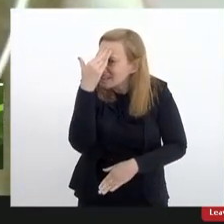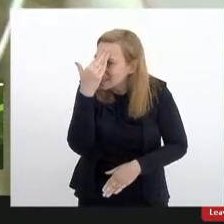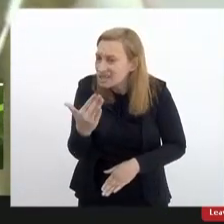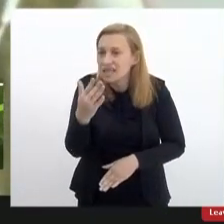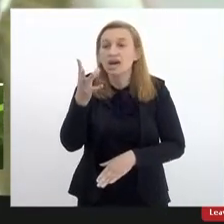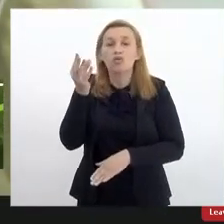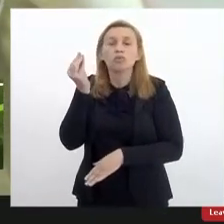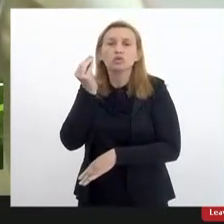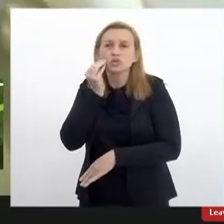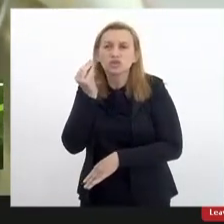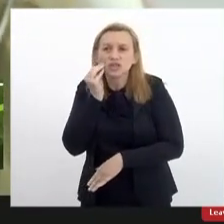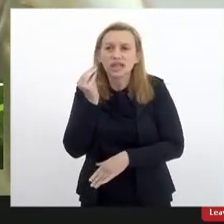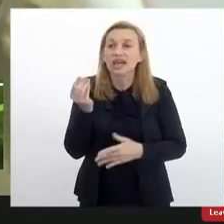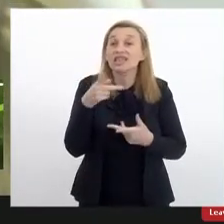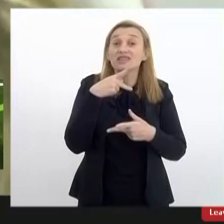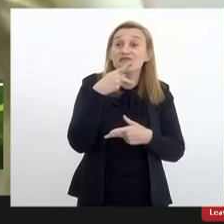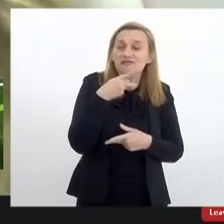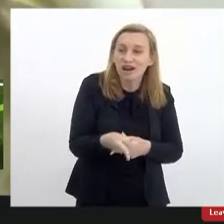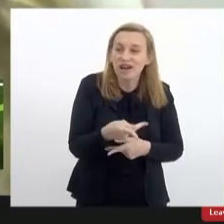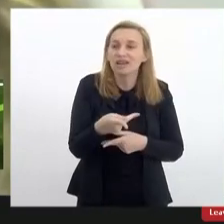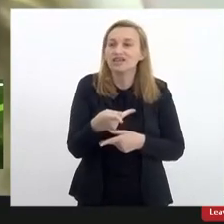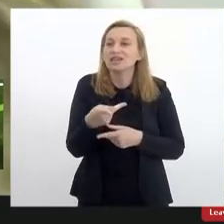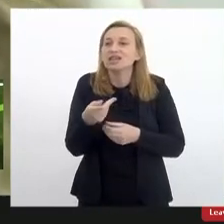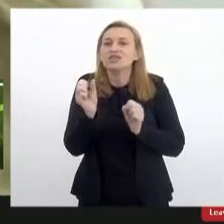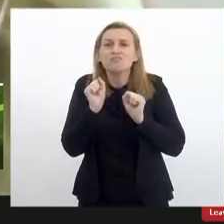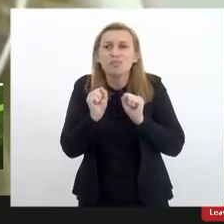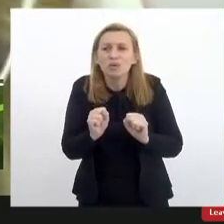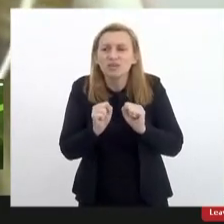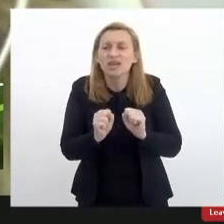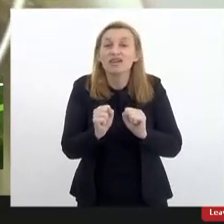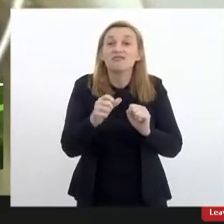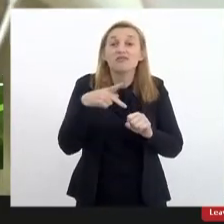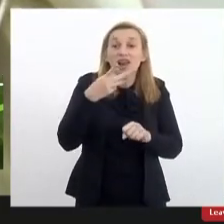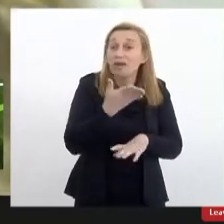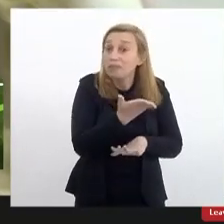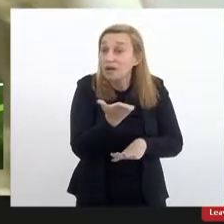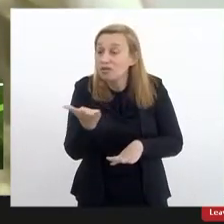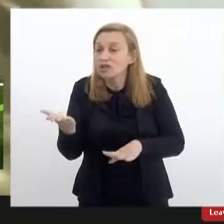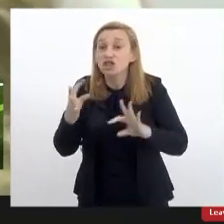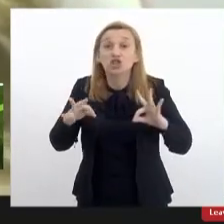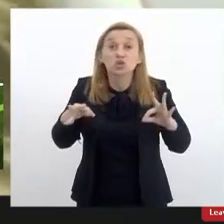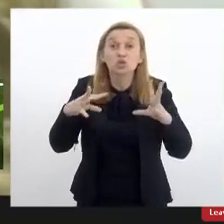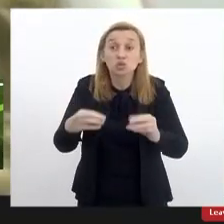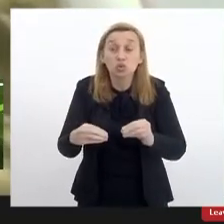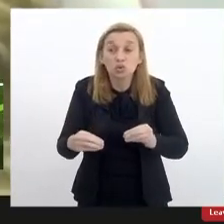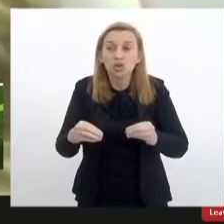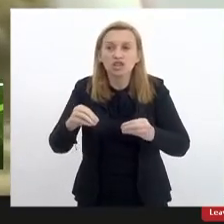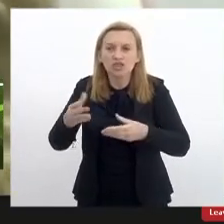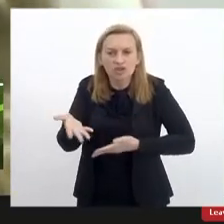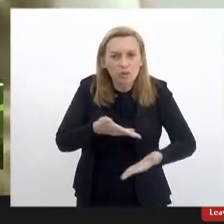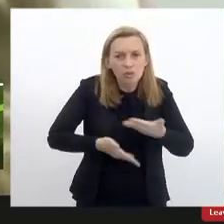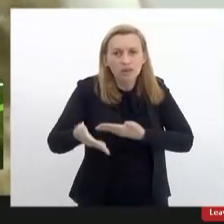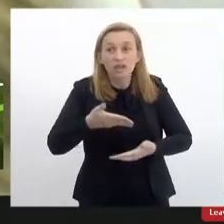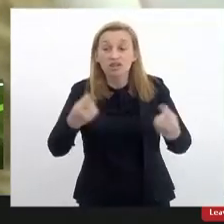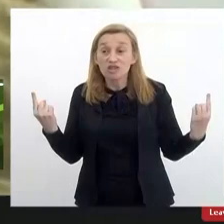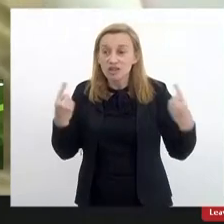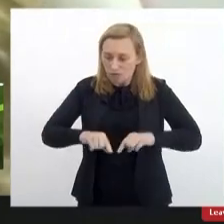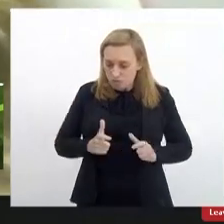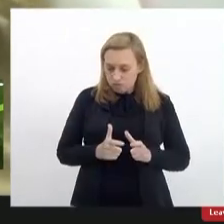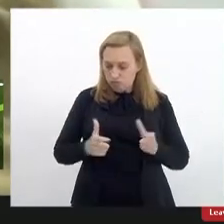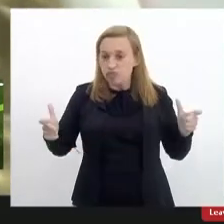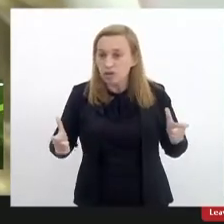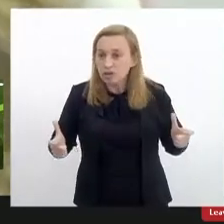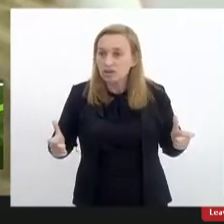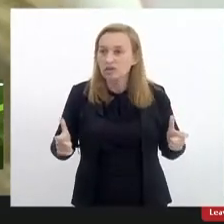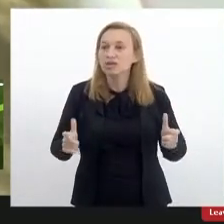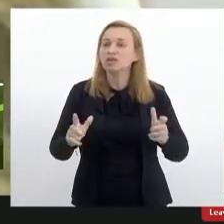a oportunidade de fala né de poder trazer para vocês tudo que a gente vem compartilhando os desafios são grandes mas